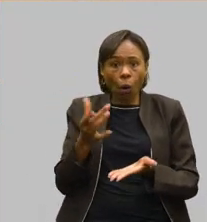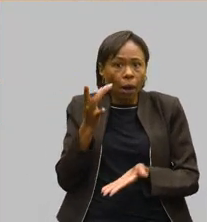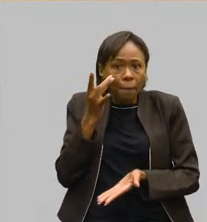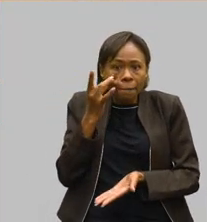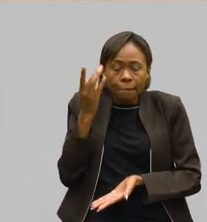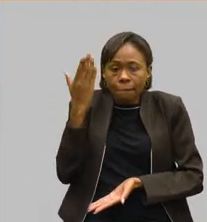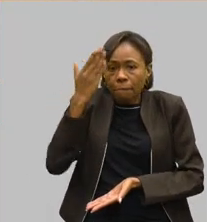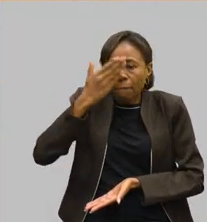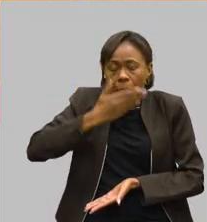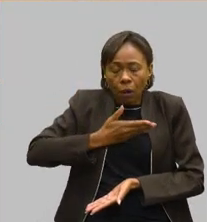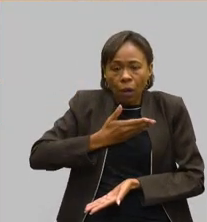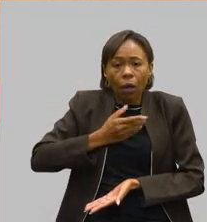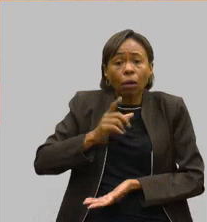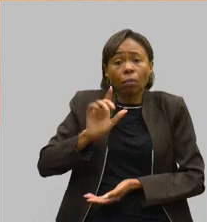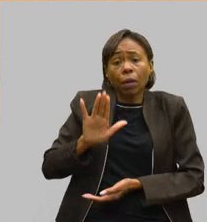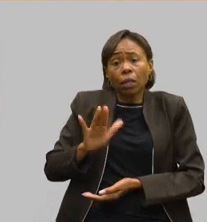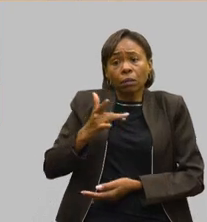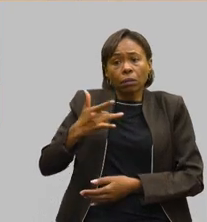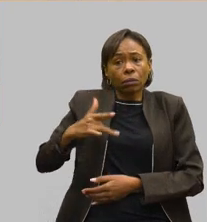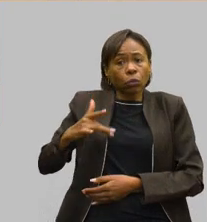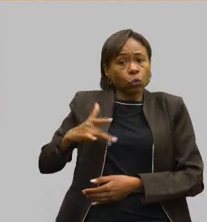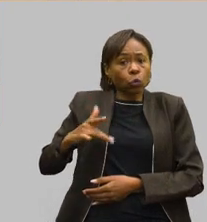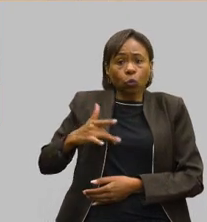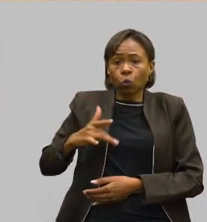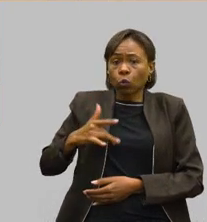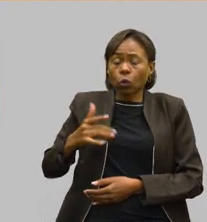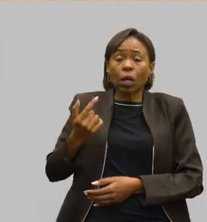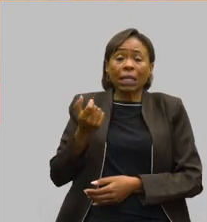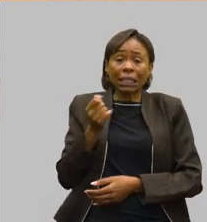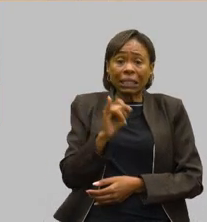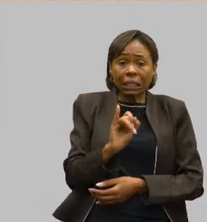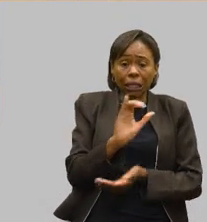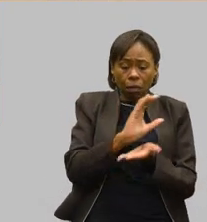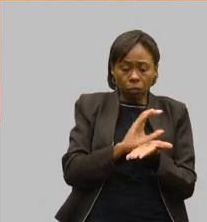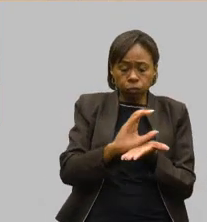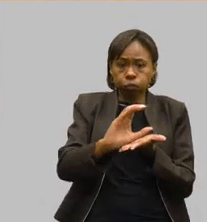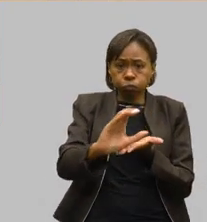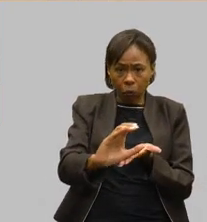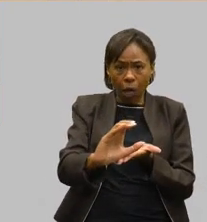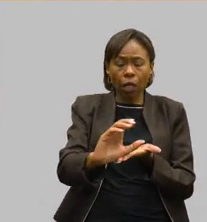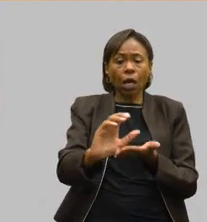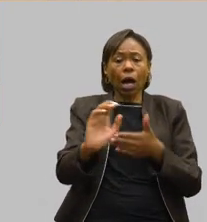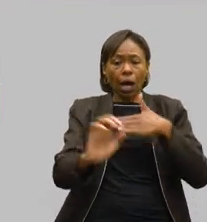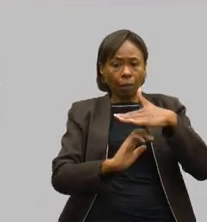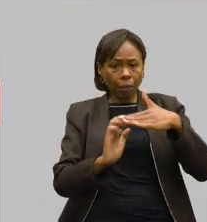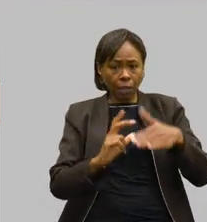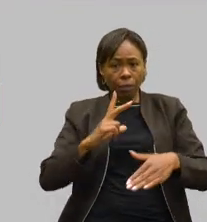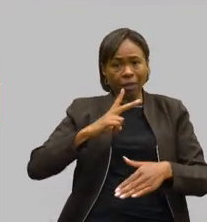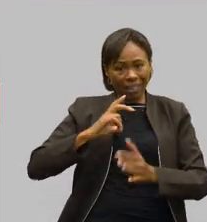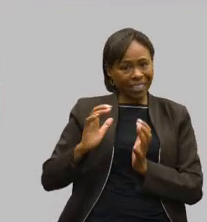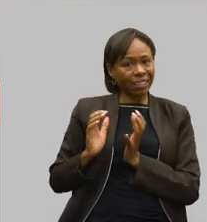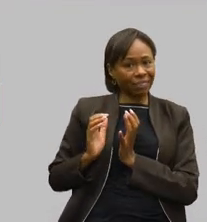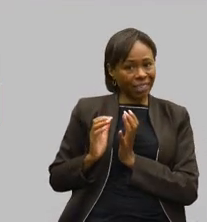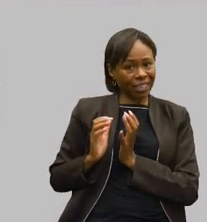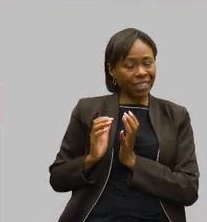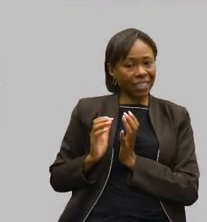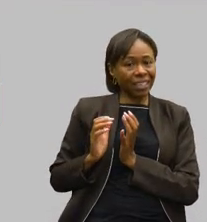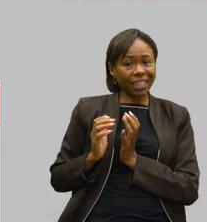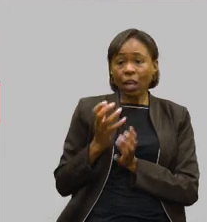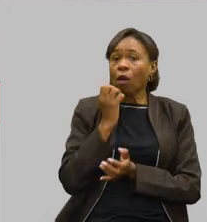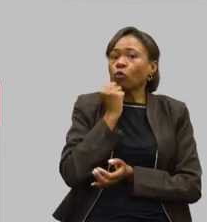com dó, porque se coloca lá na entidade privada sem fins lucrativos que é a APAES, a celeridade do processo é muito maior.